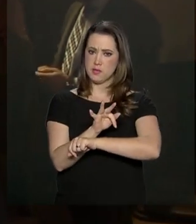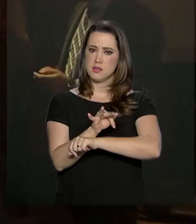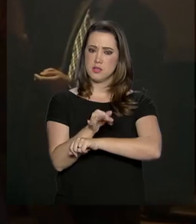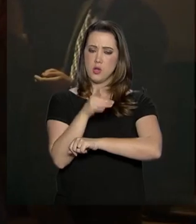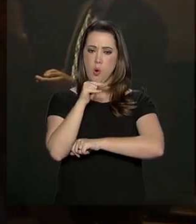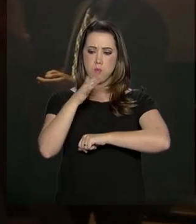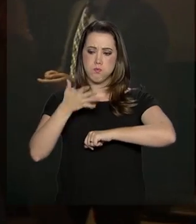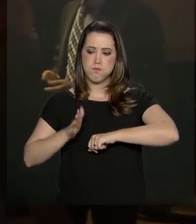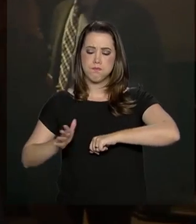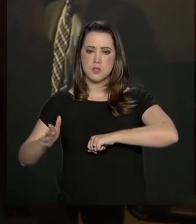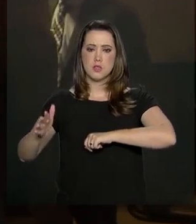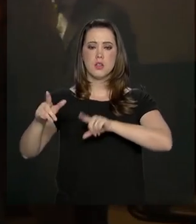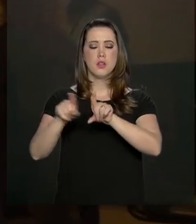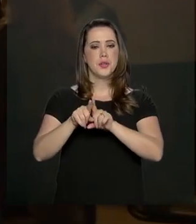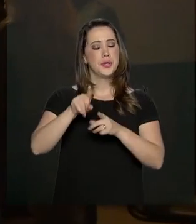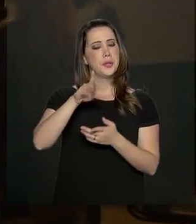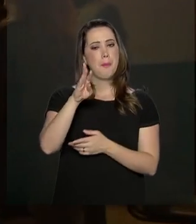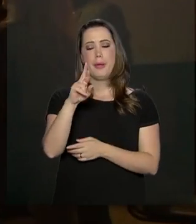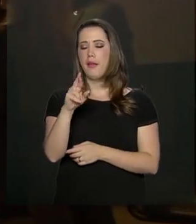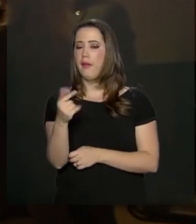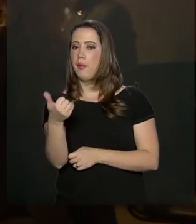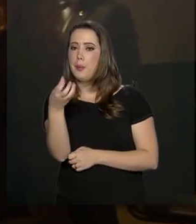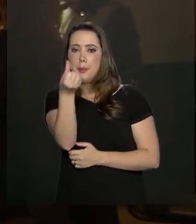BR-163. São obras estratégicas que nós estamos analisando.